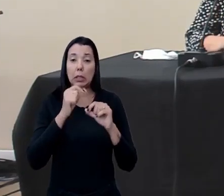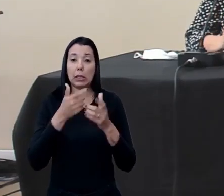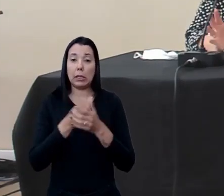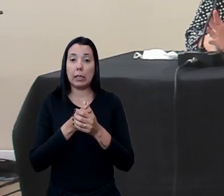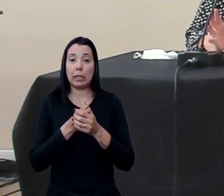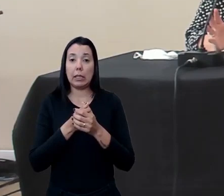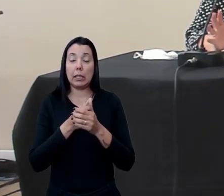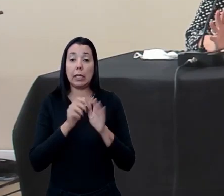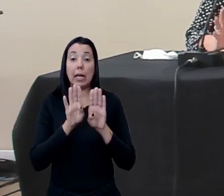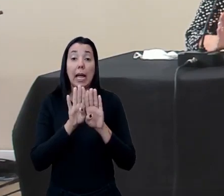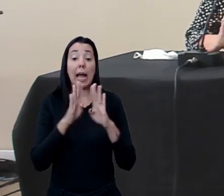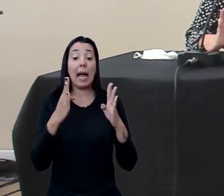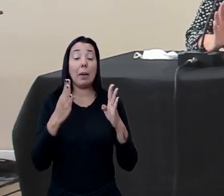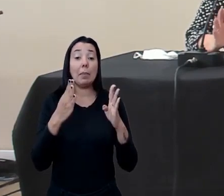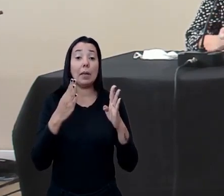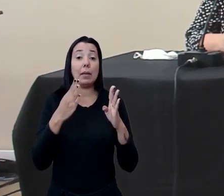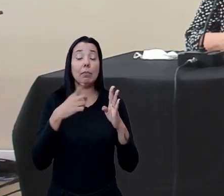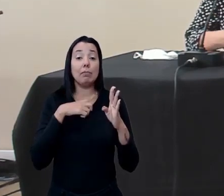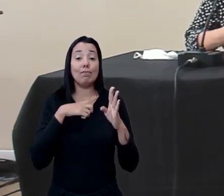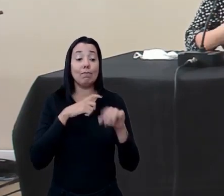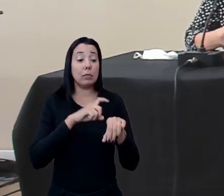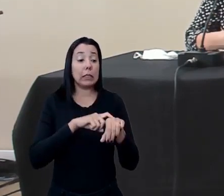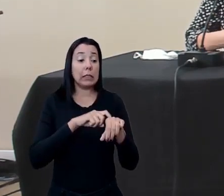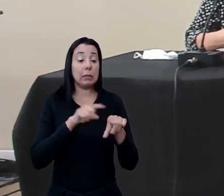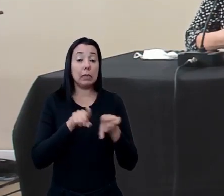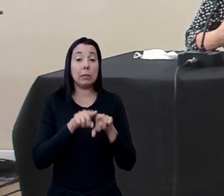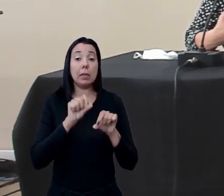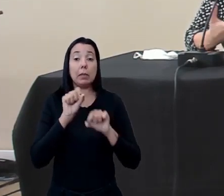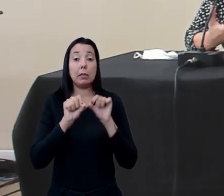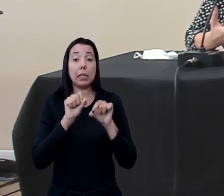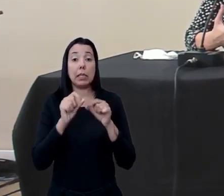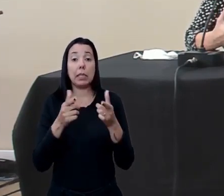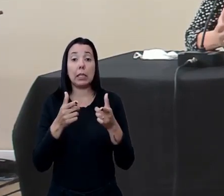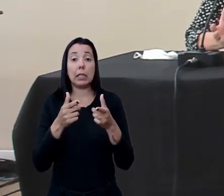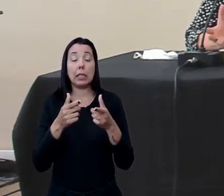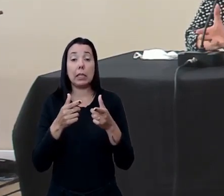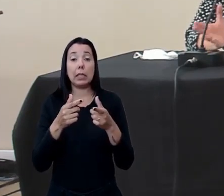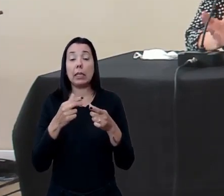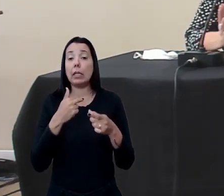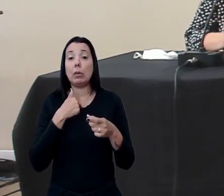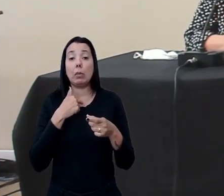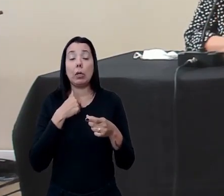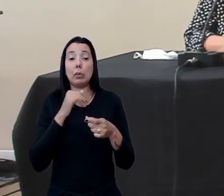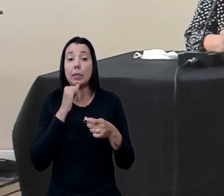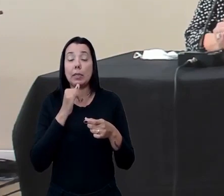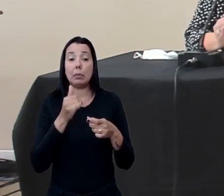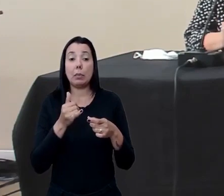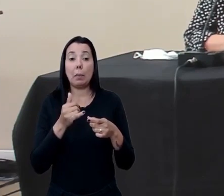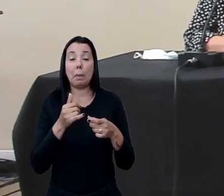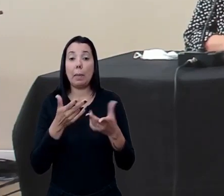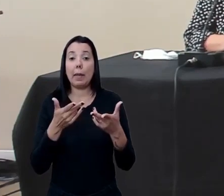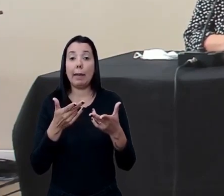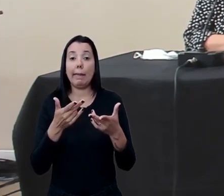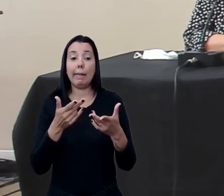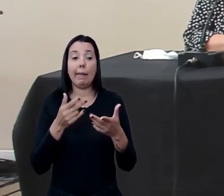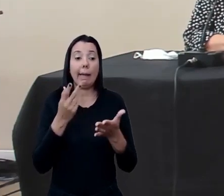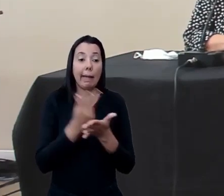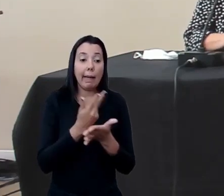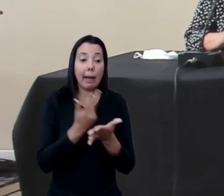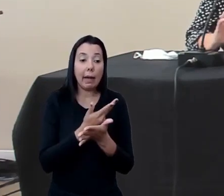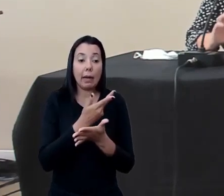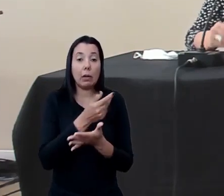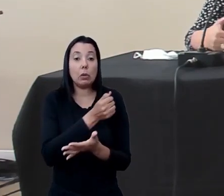abre uma margem e outras assim sem impedir que aqueles estudantes aqueles